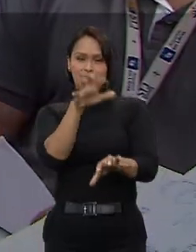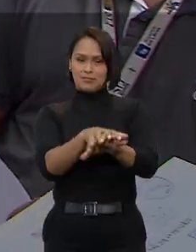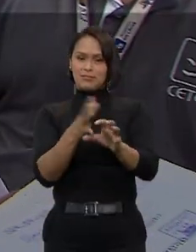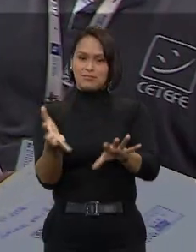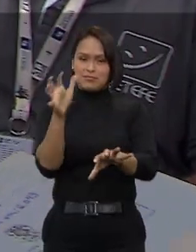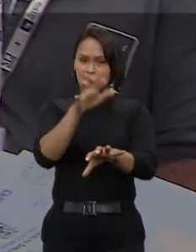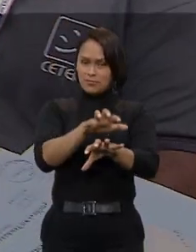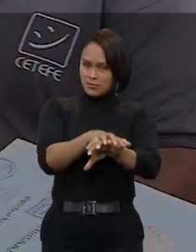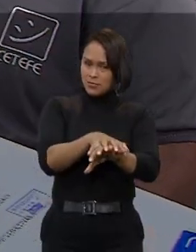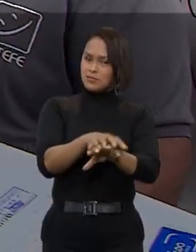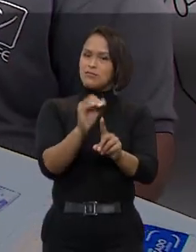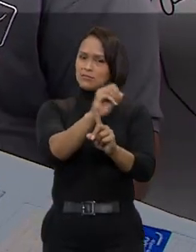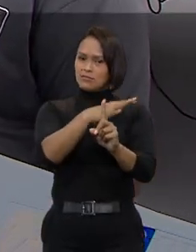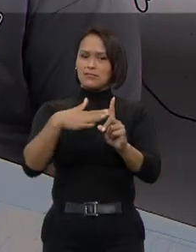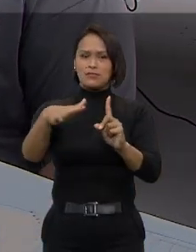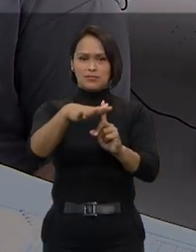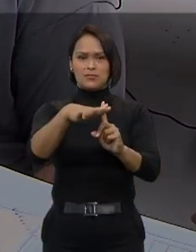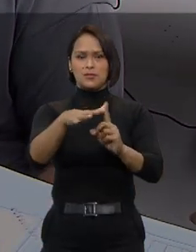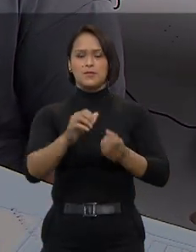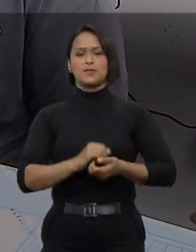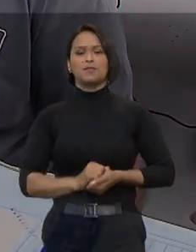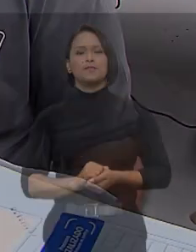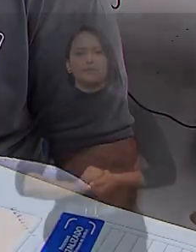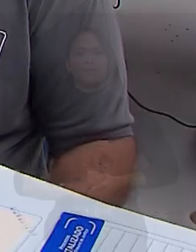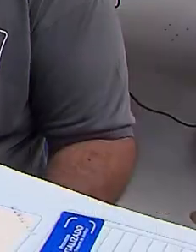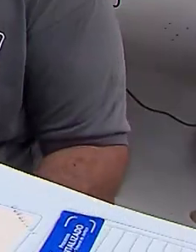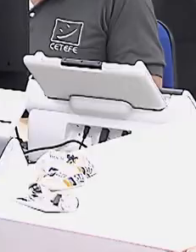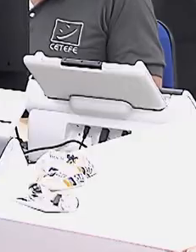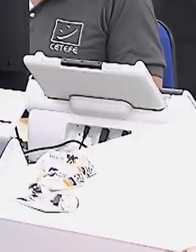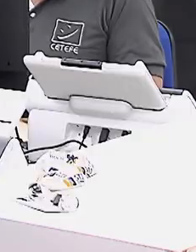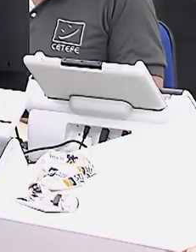exemplo de acessibilidade e inclusão social.